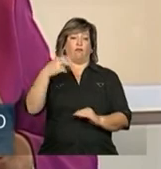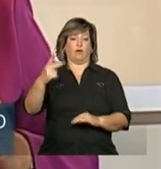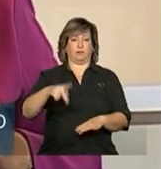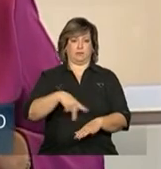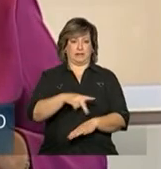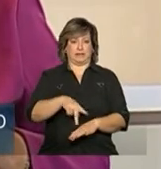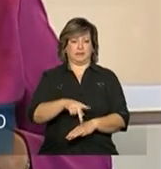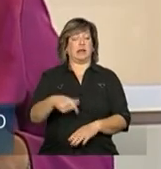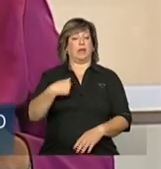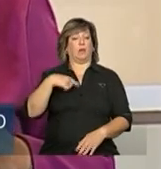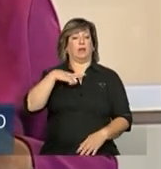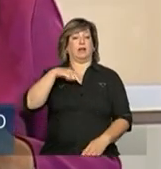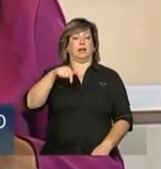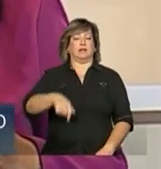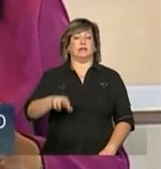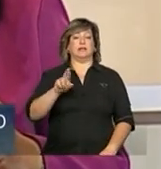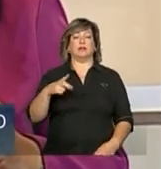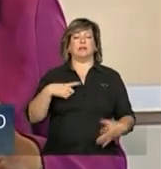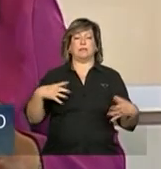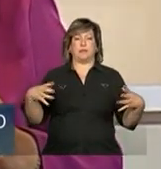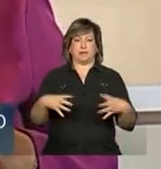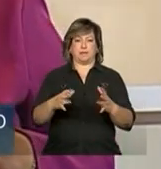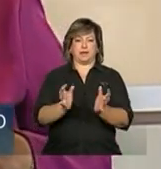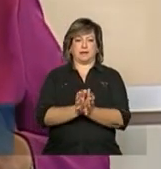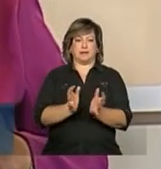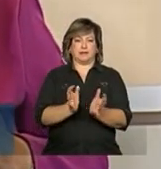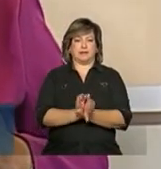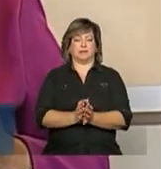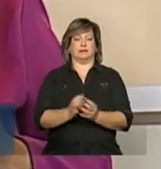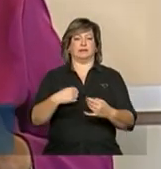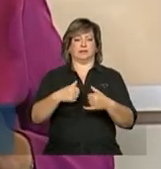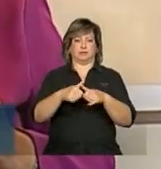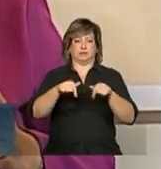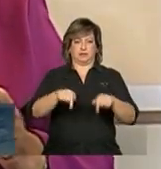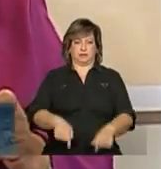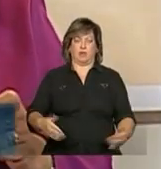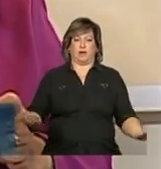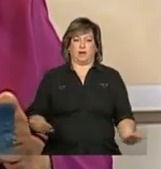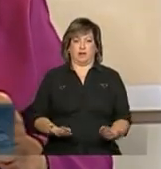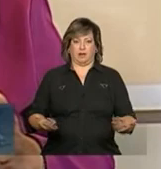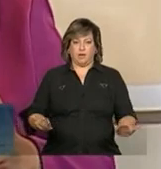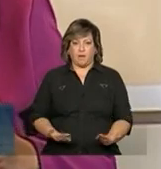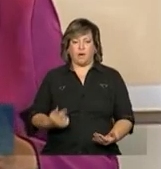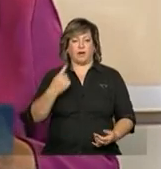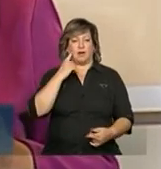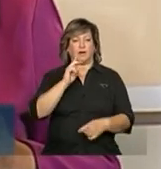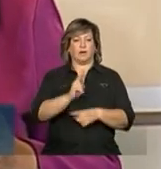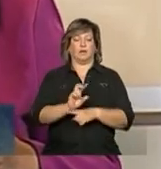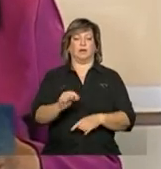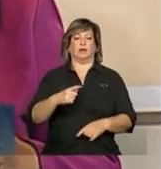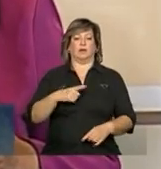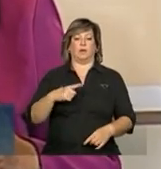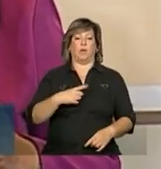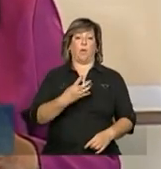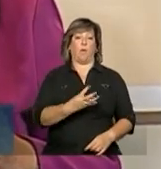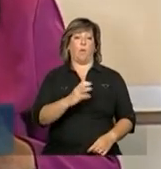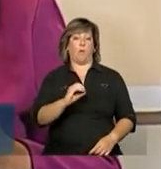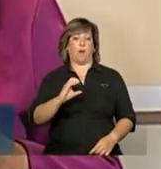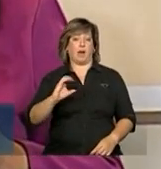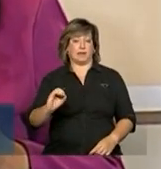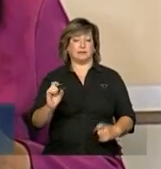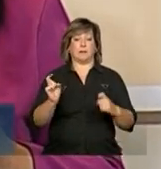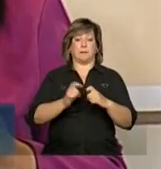tenho essa responsabilidade, e por essa razão, estou aqui agora, acompanhando aos 400 médicos que,